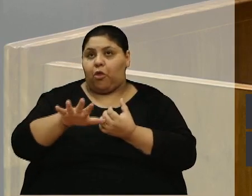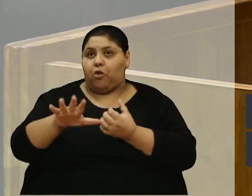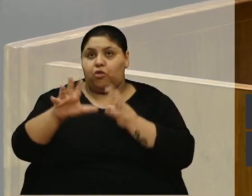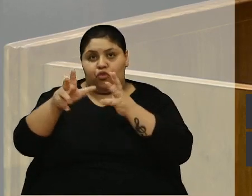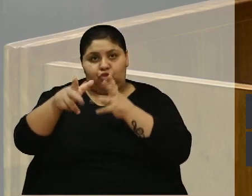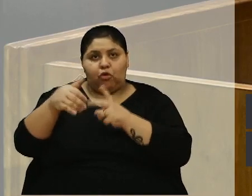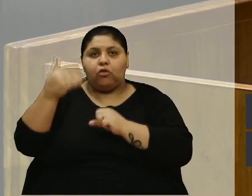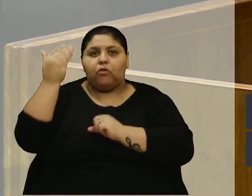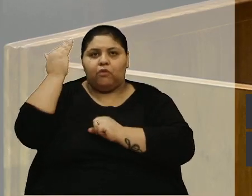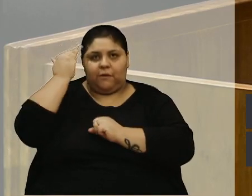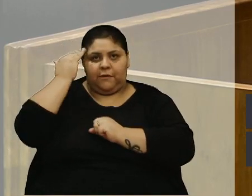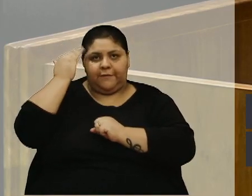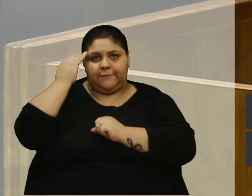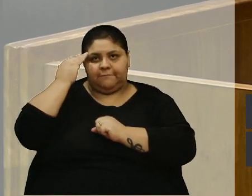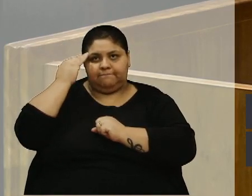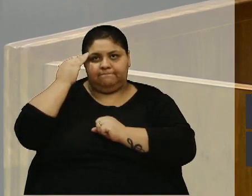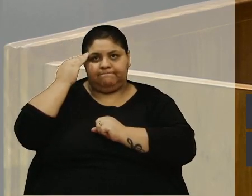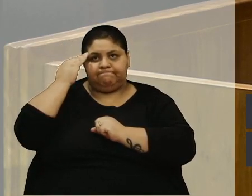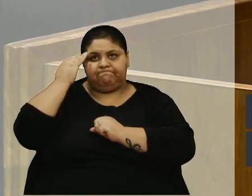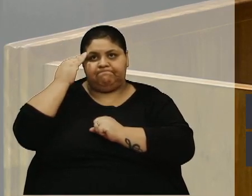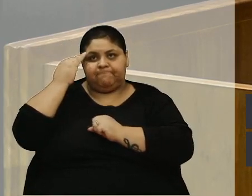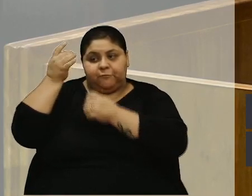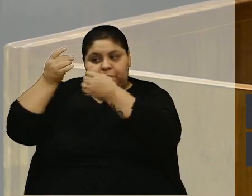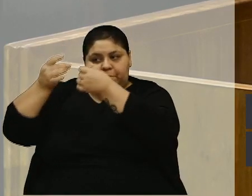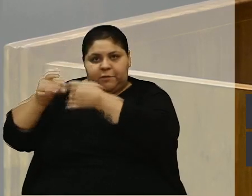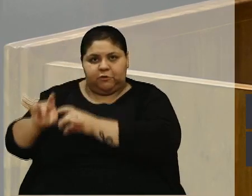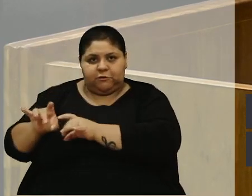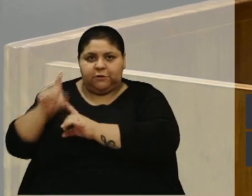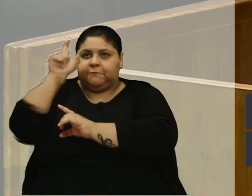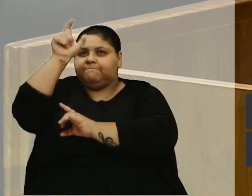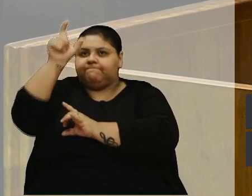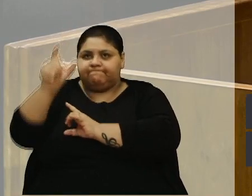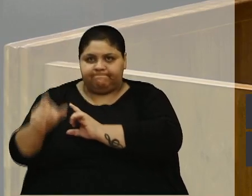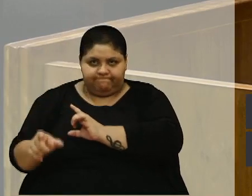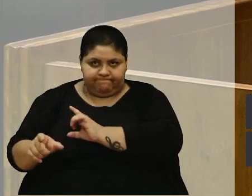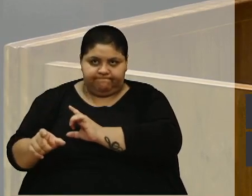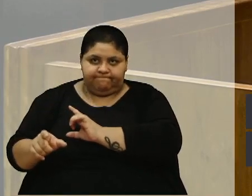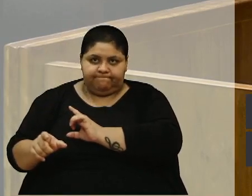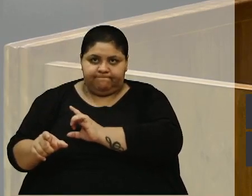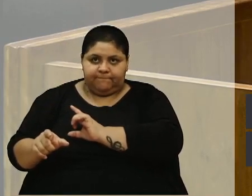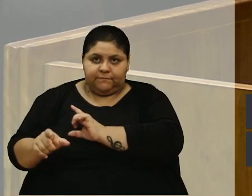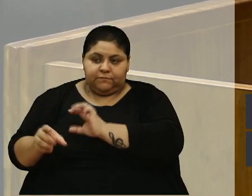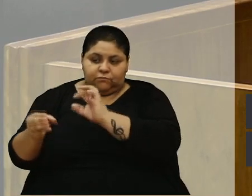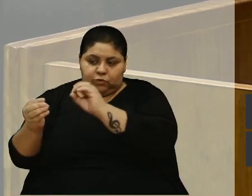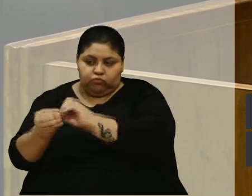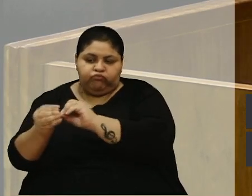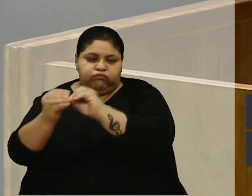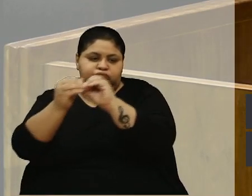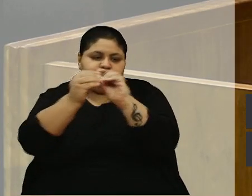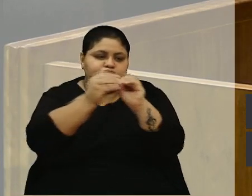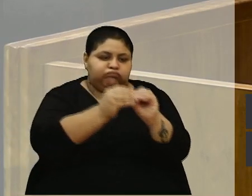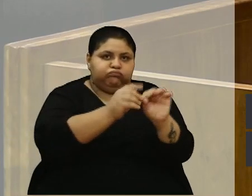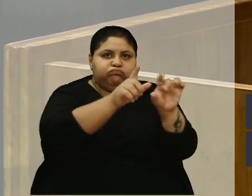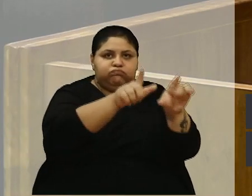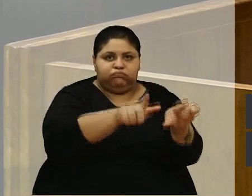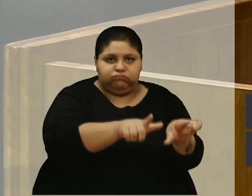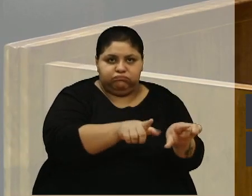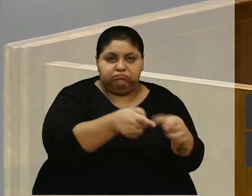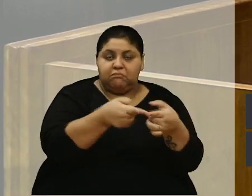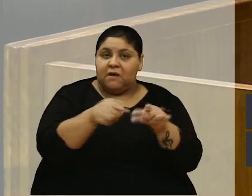sabe o quanto ela foi atingida, pessoas foram removidas e, no entanto,